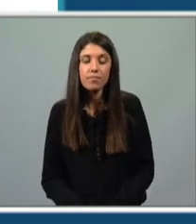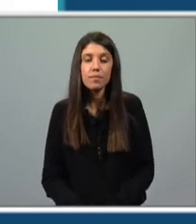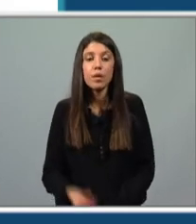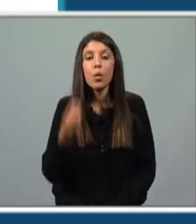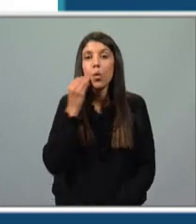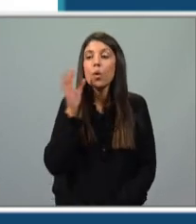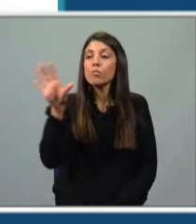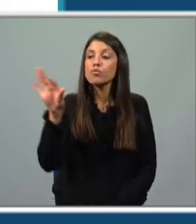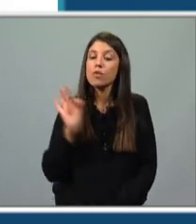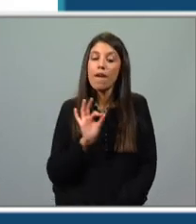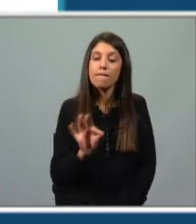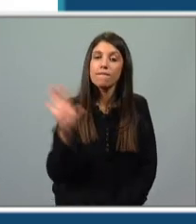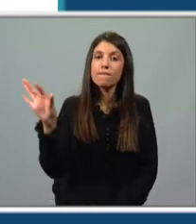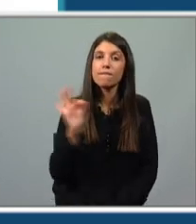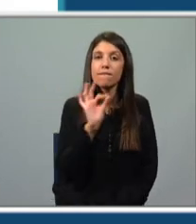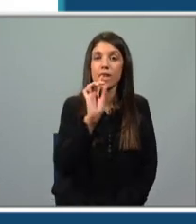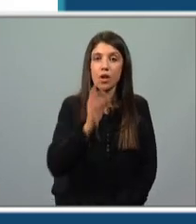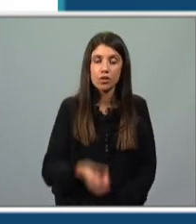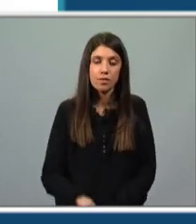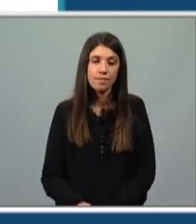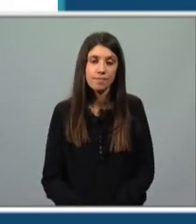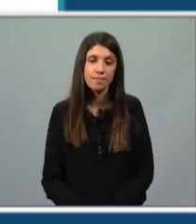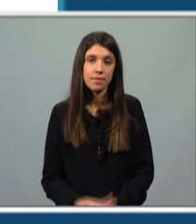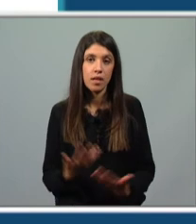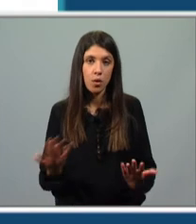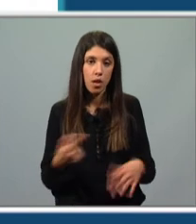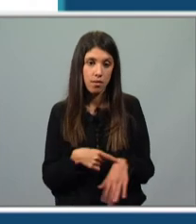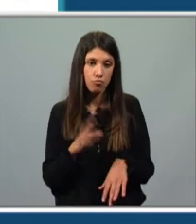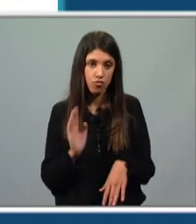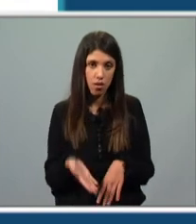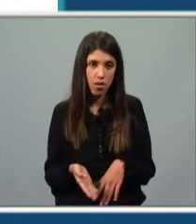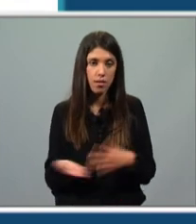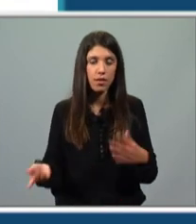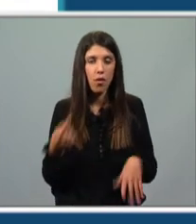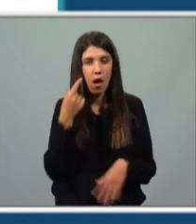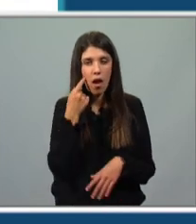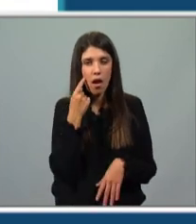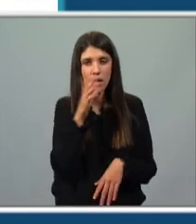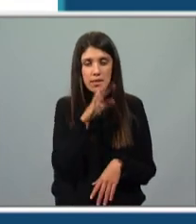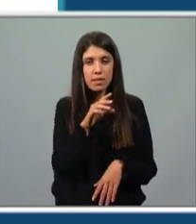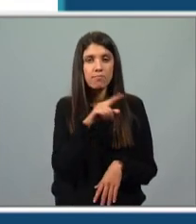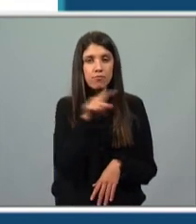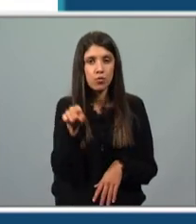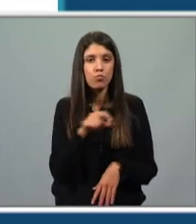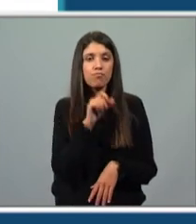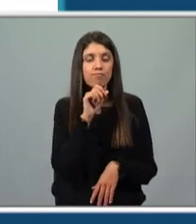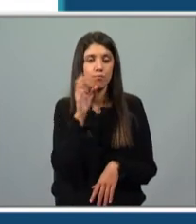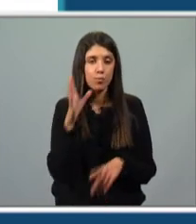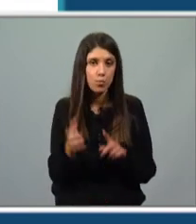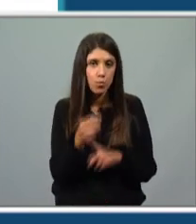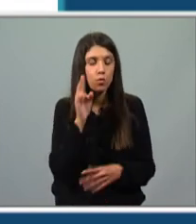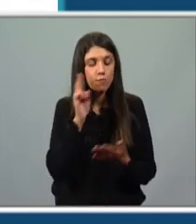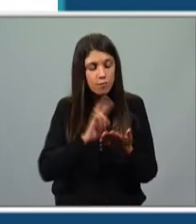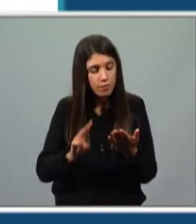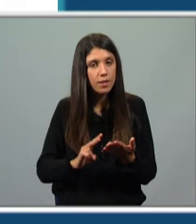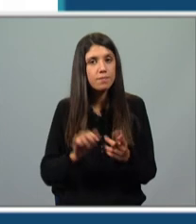e distribuí-los pelos espaços. Vamos ver. Agora, já tiveste tempo, vamos ver se consegues corrigir e verificar